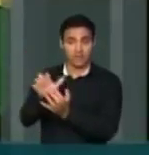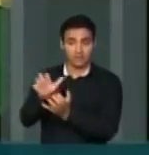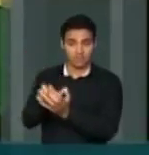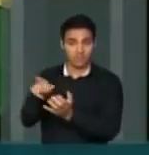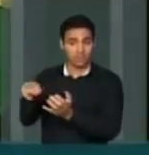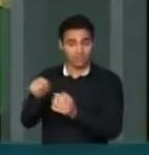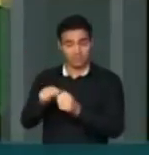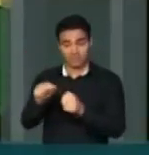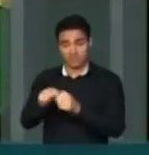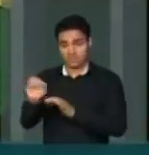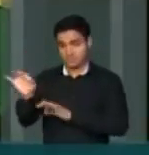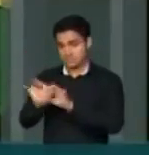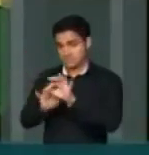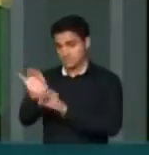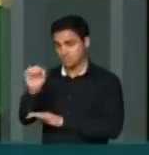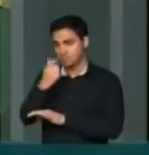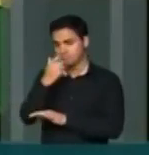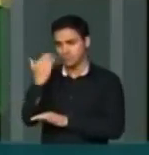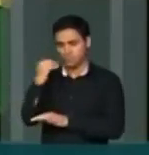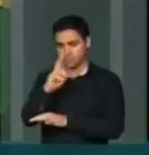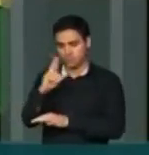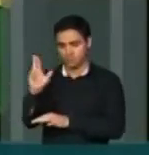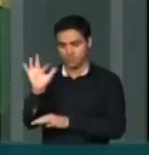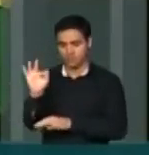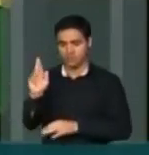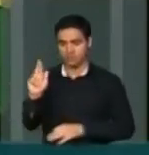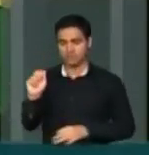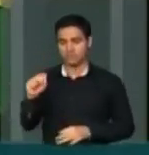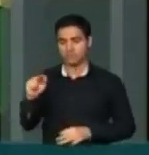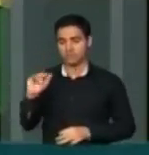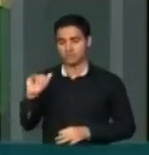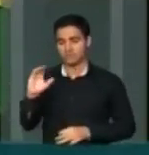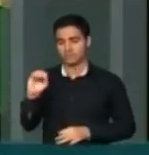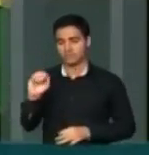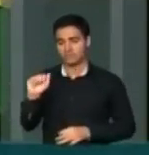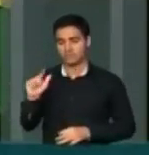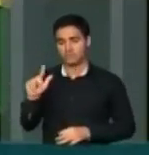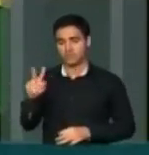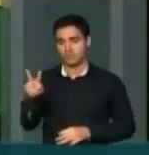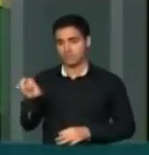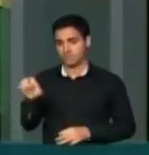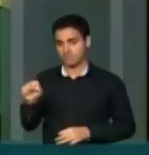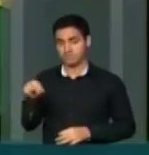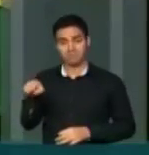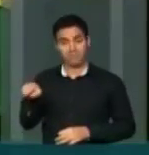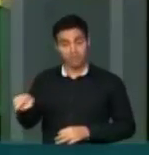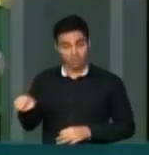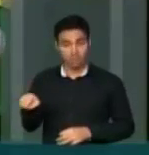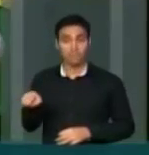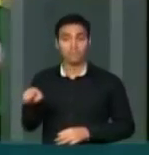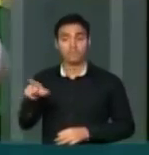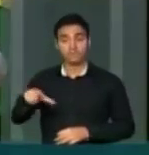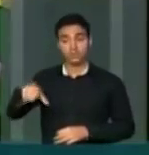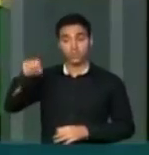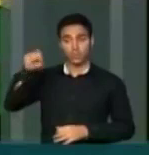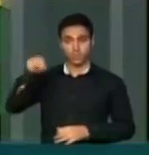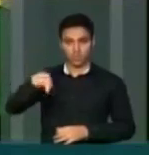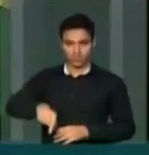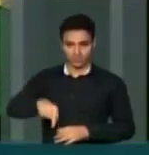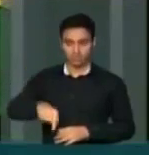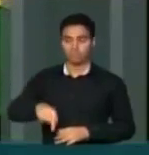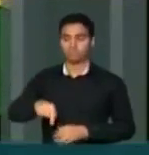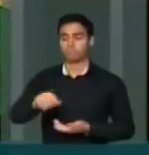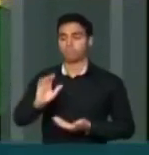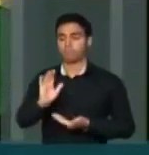recentemente, é o Francisco Alves Quirino. Ele foi eleito aqui